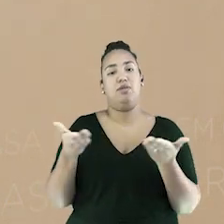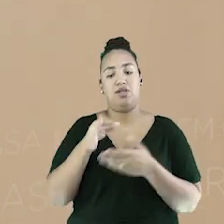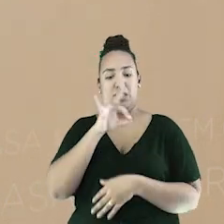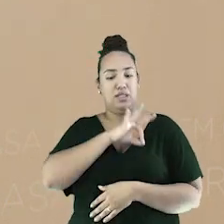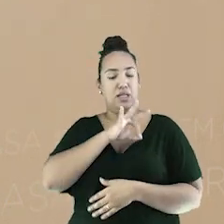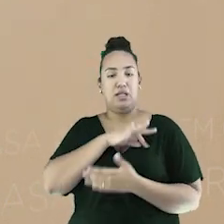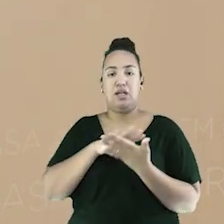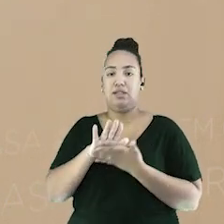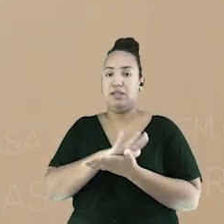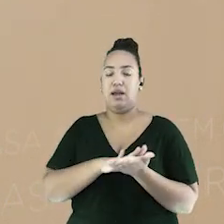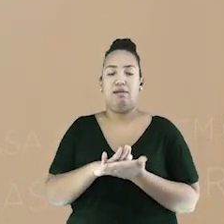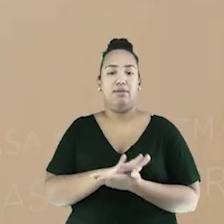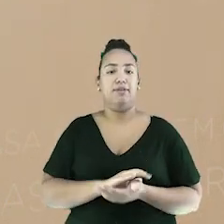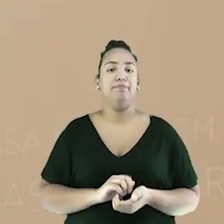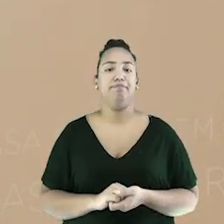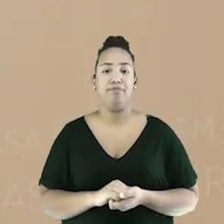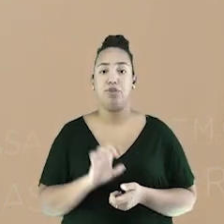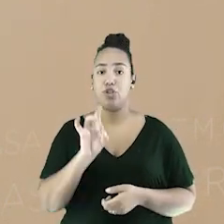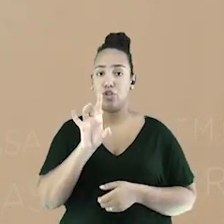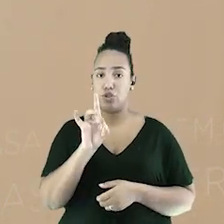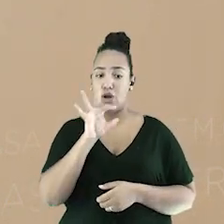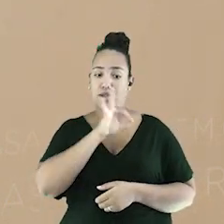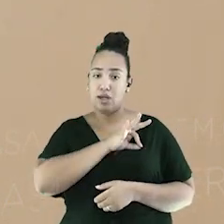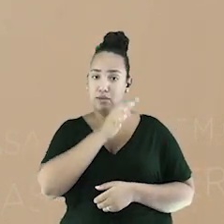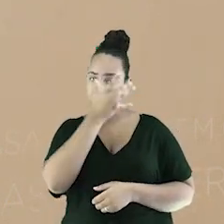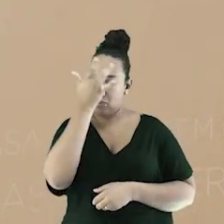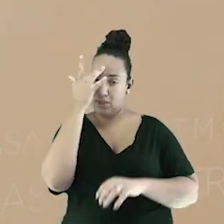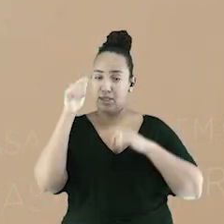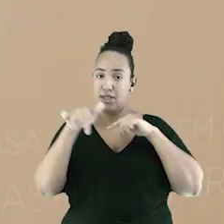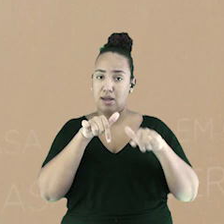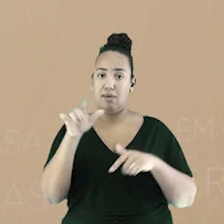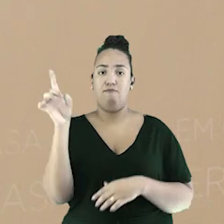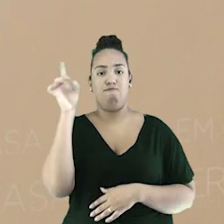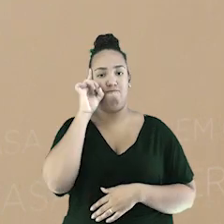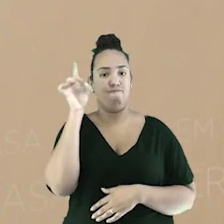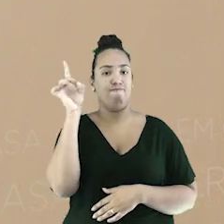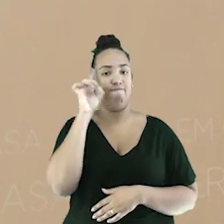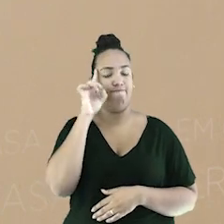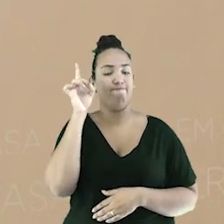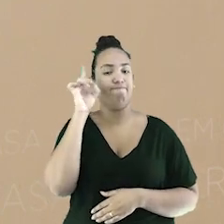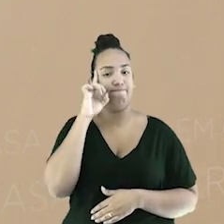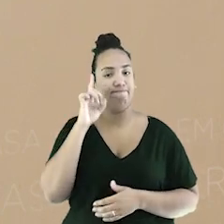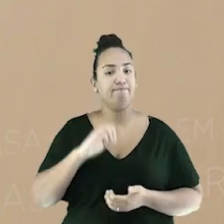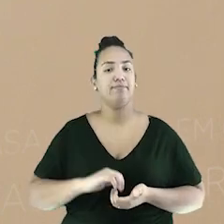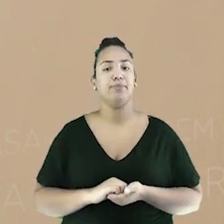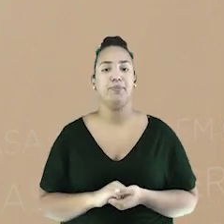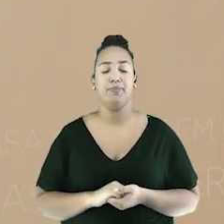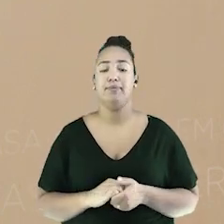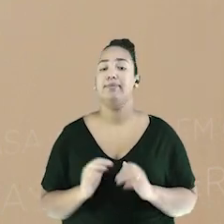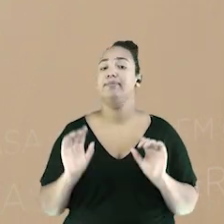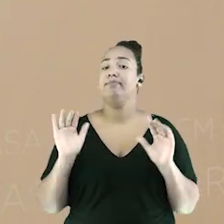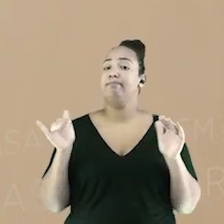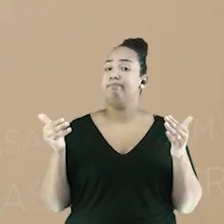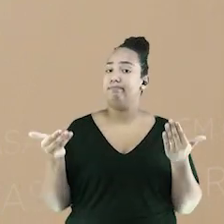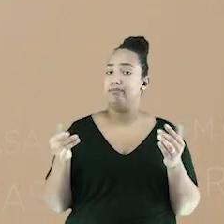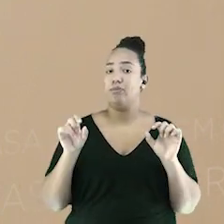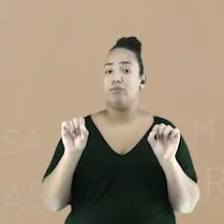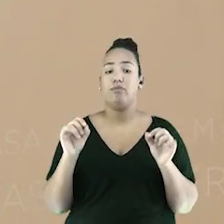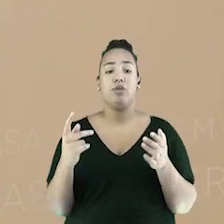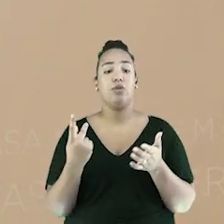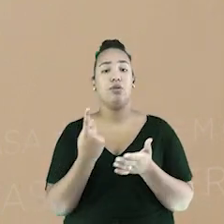Essa situação fez com que os trabalhadores mobilizassem-se pouco a pouco contra os seus patrões.